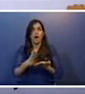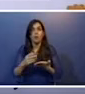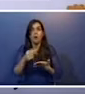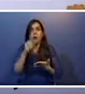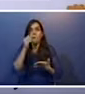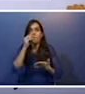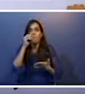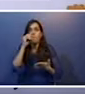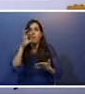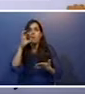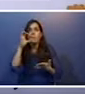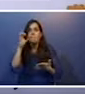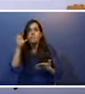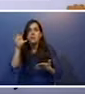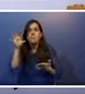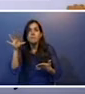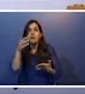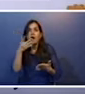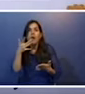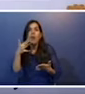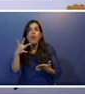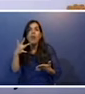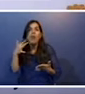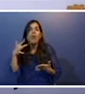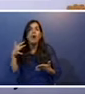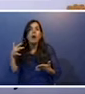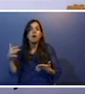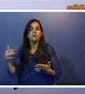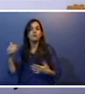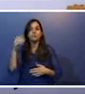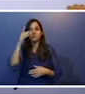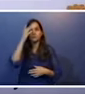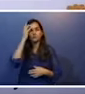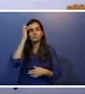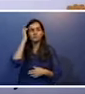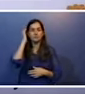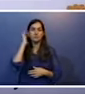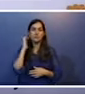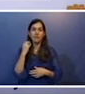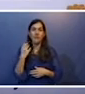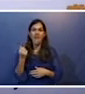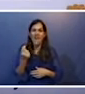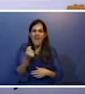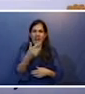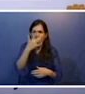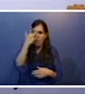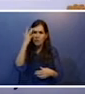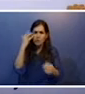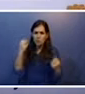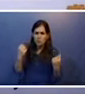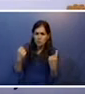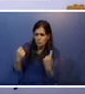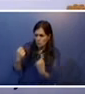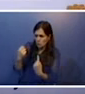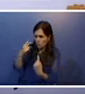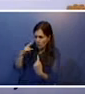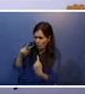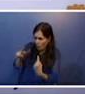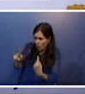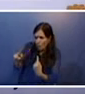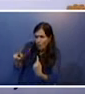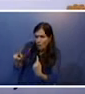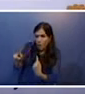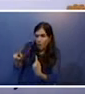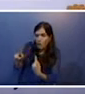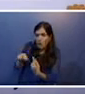bolhas de espuma surgindo no canto da boca dele. Cada pessoa que chega, ergue-se